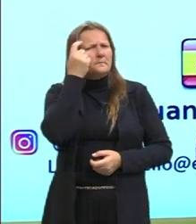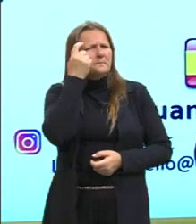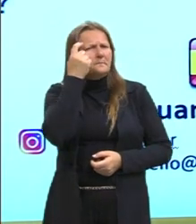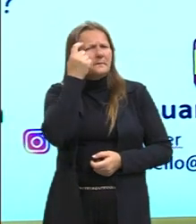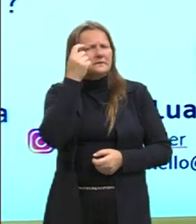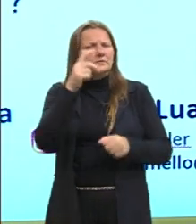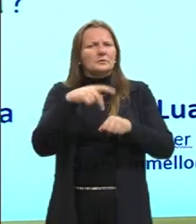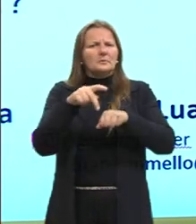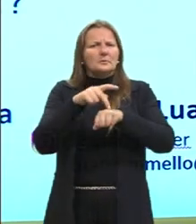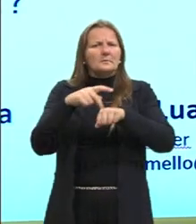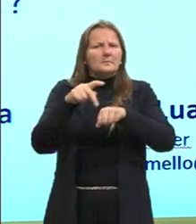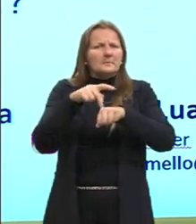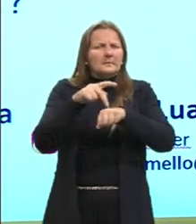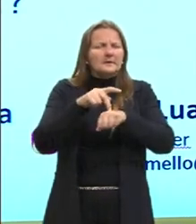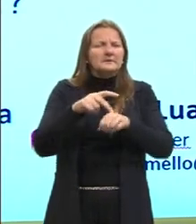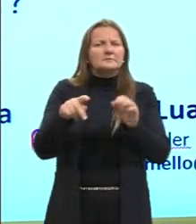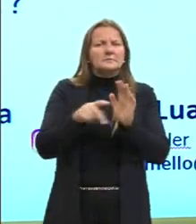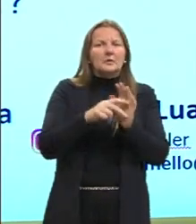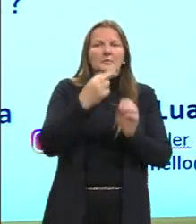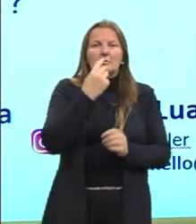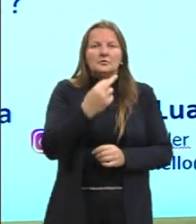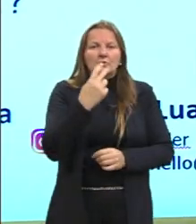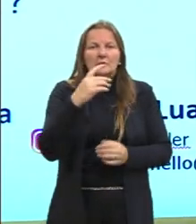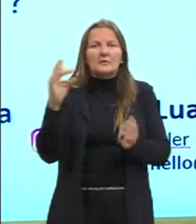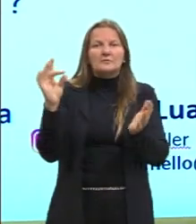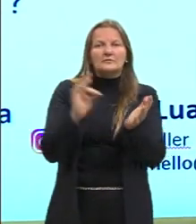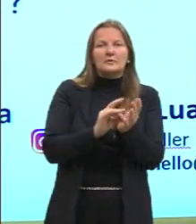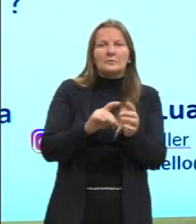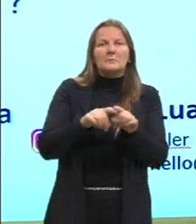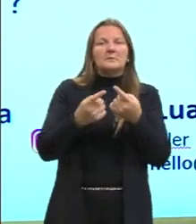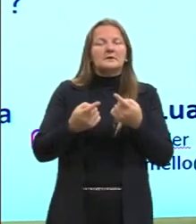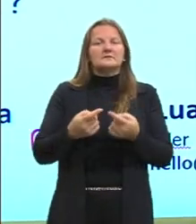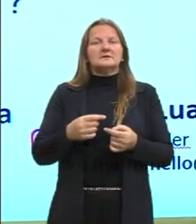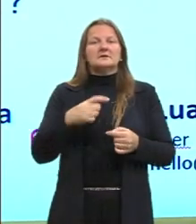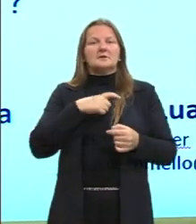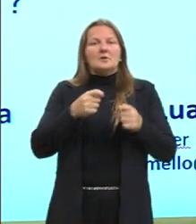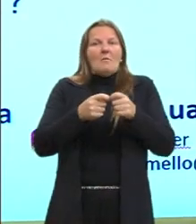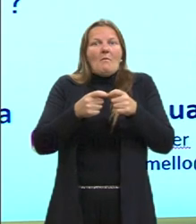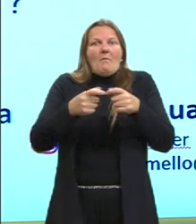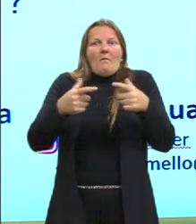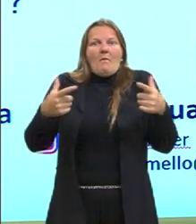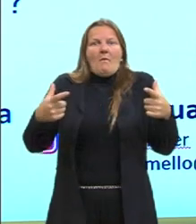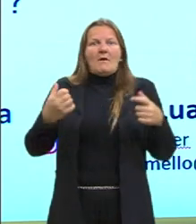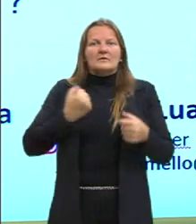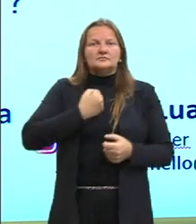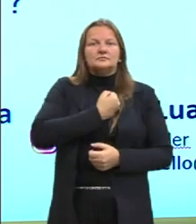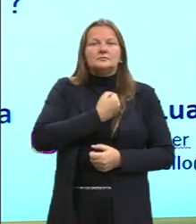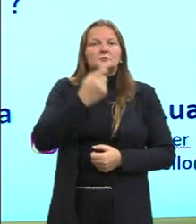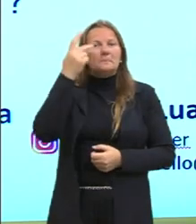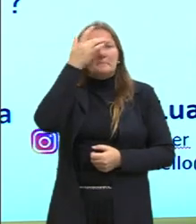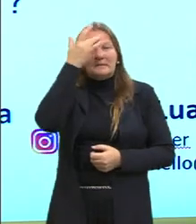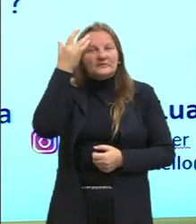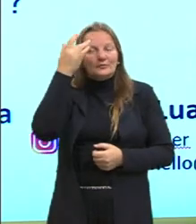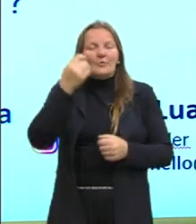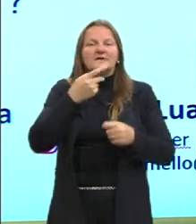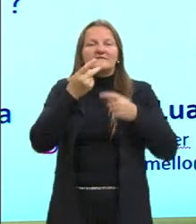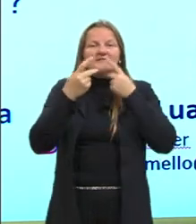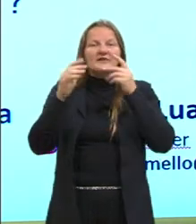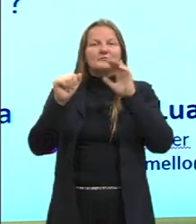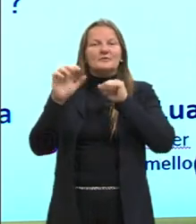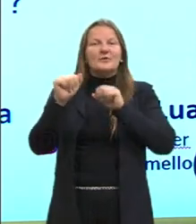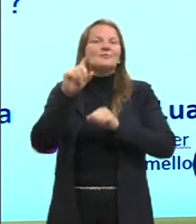tenha o idioma de forma oficial, mas tem um grande número de falantes da língua